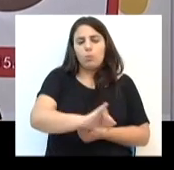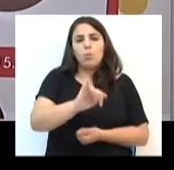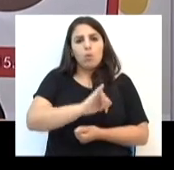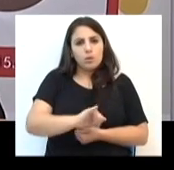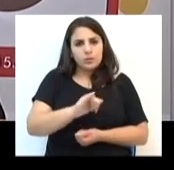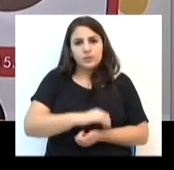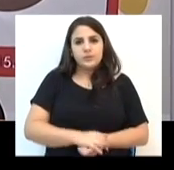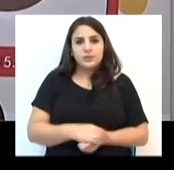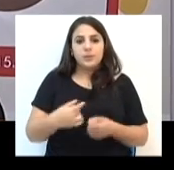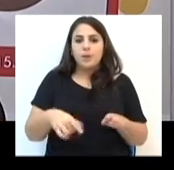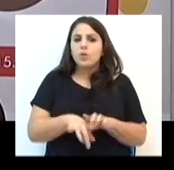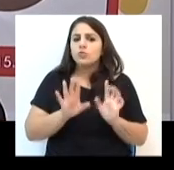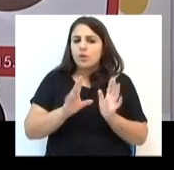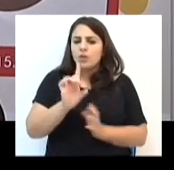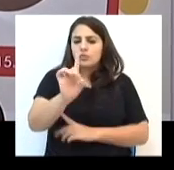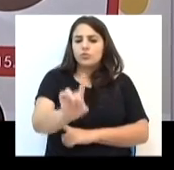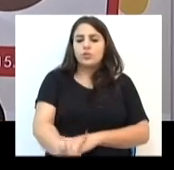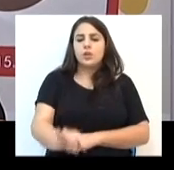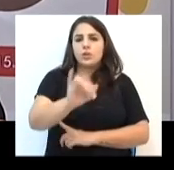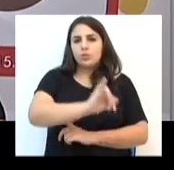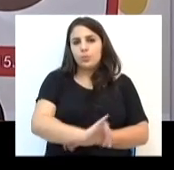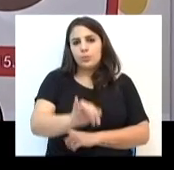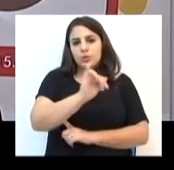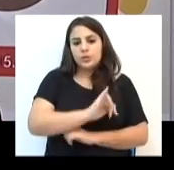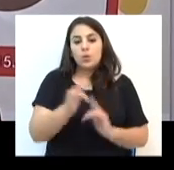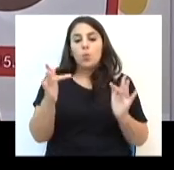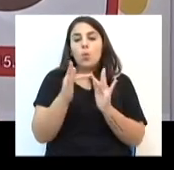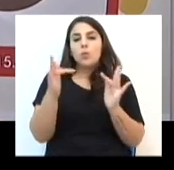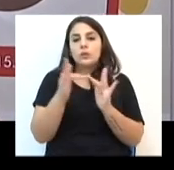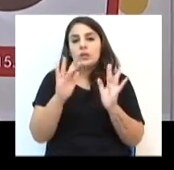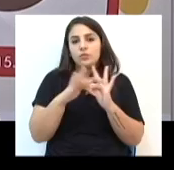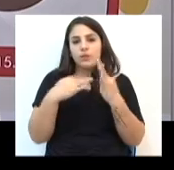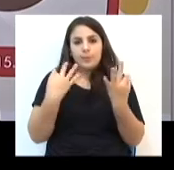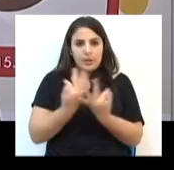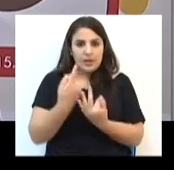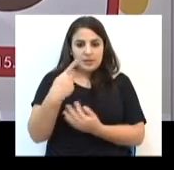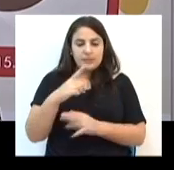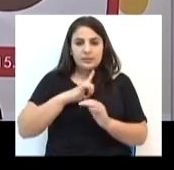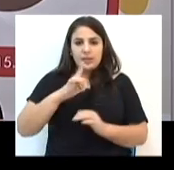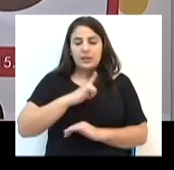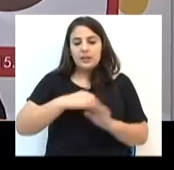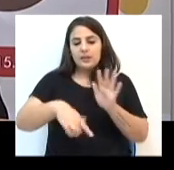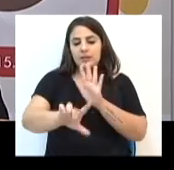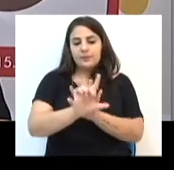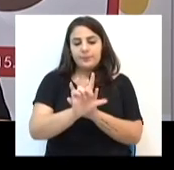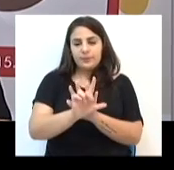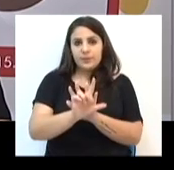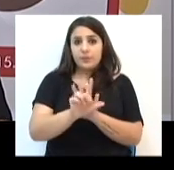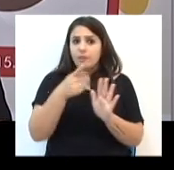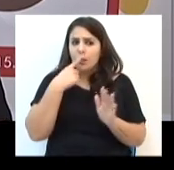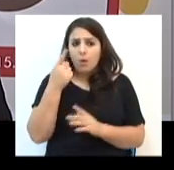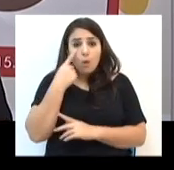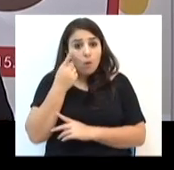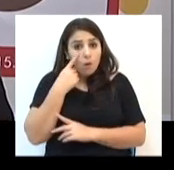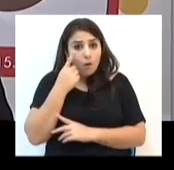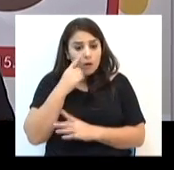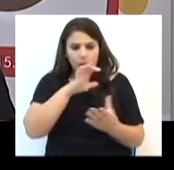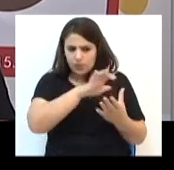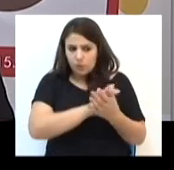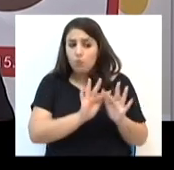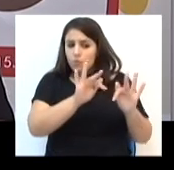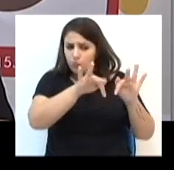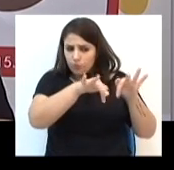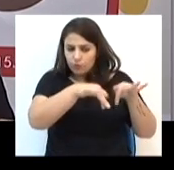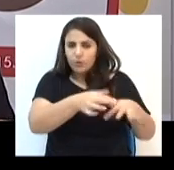mãe. Isso já vem reconhecido na Constituição Federal, o direito fundamental à convivência familiar. Essa lei vem para dizer o seguinte, olha casal,